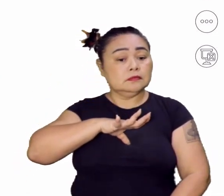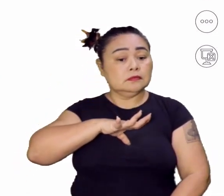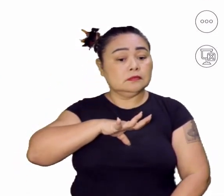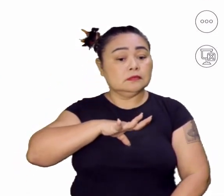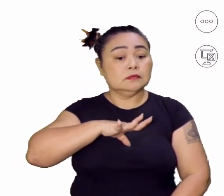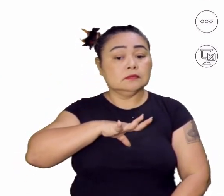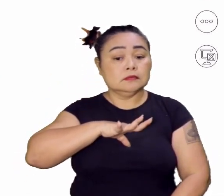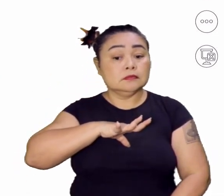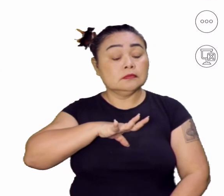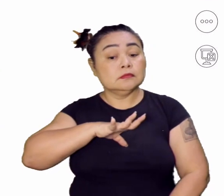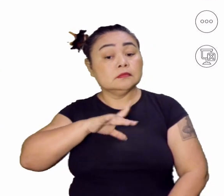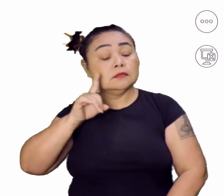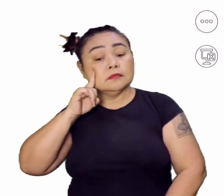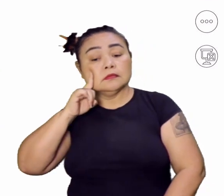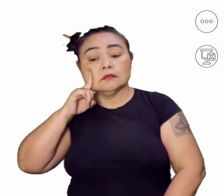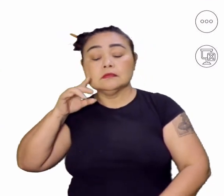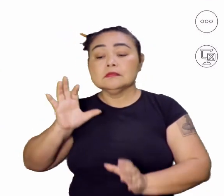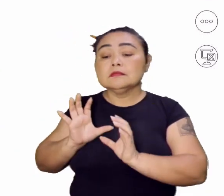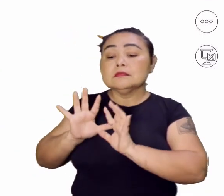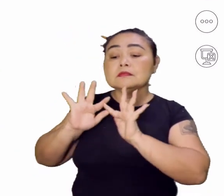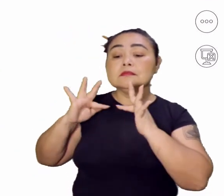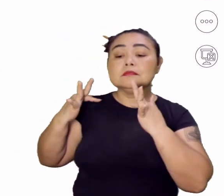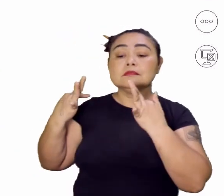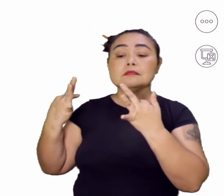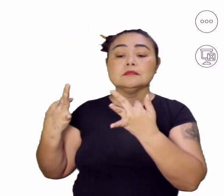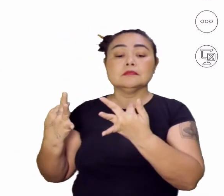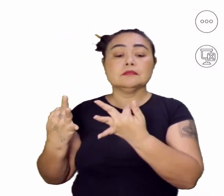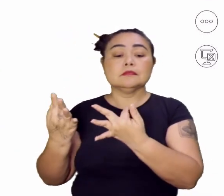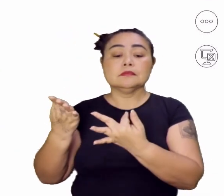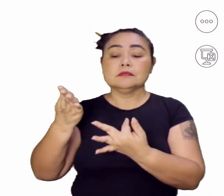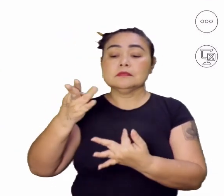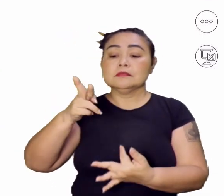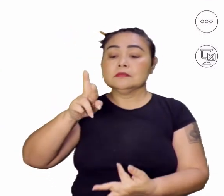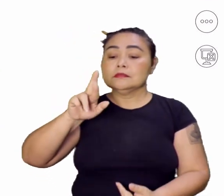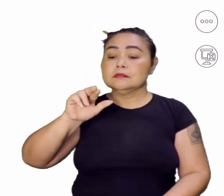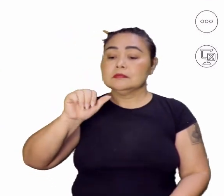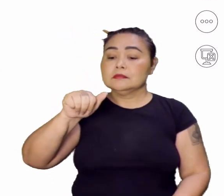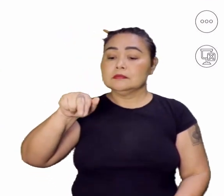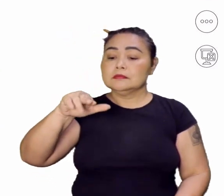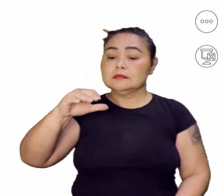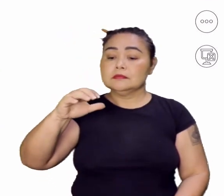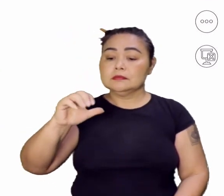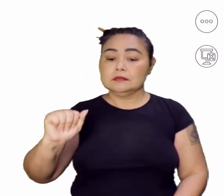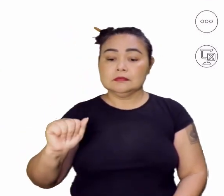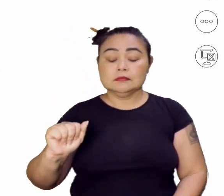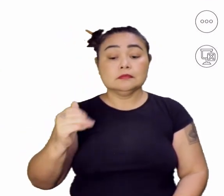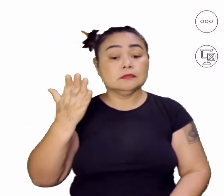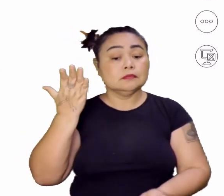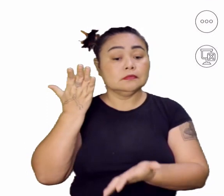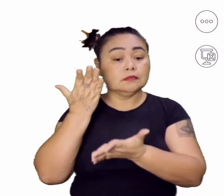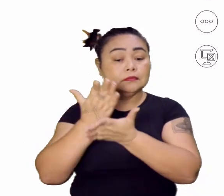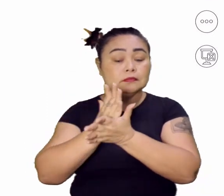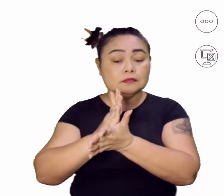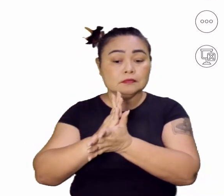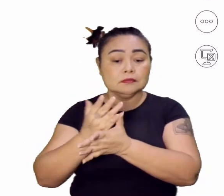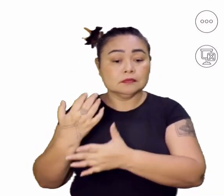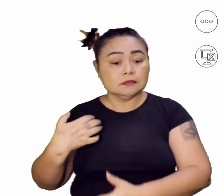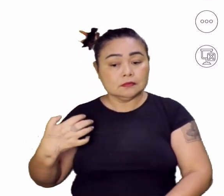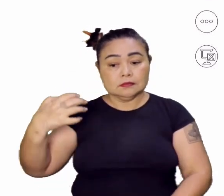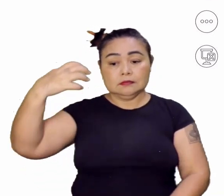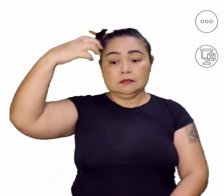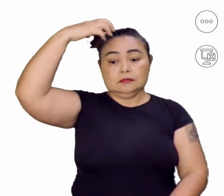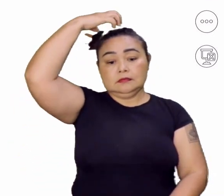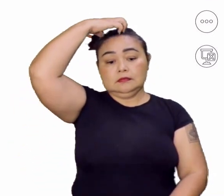Entra, então, a dinastia do Esbragança. Acabava de começar a dinastia do Bragança com a coroação de